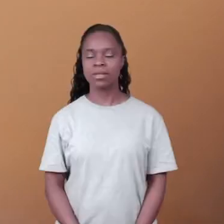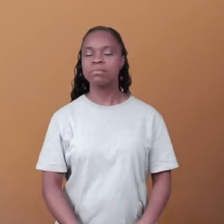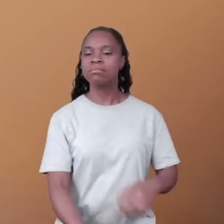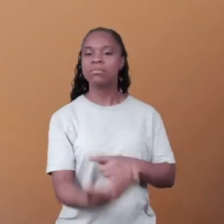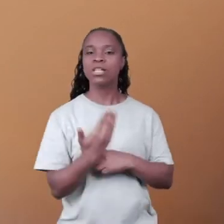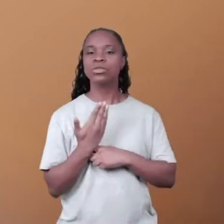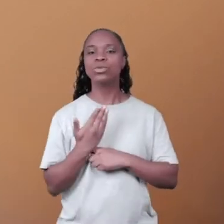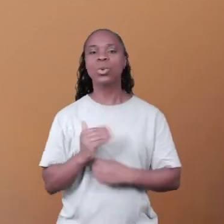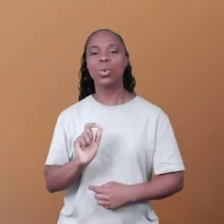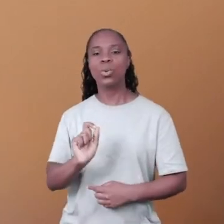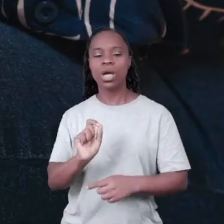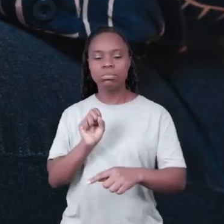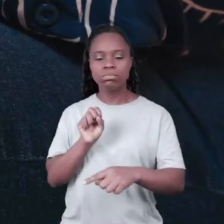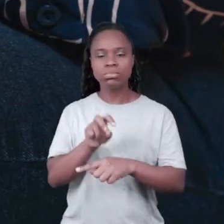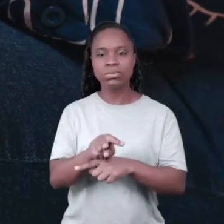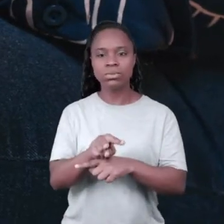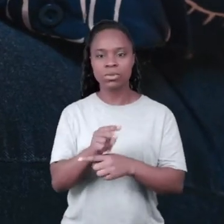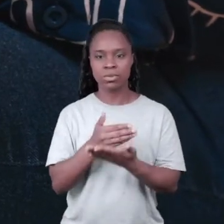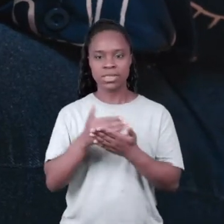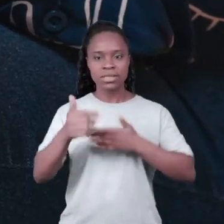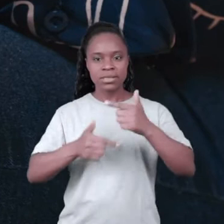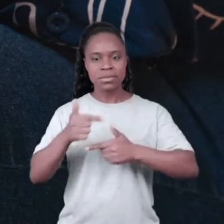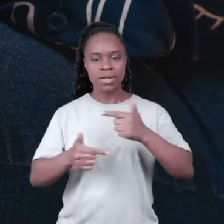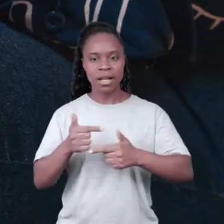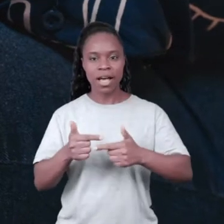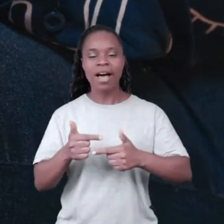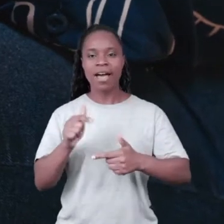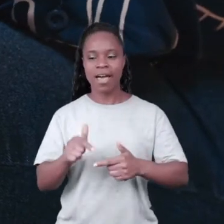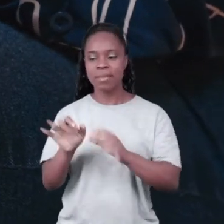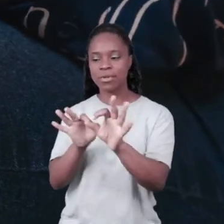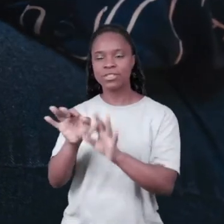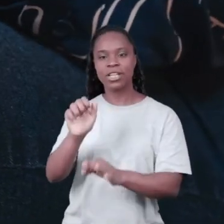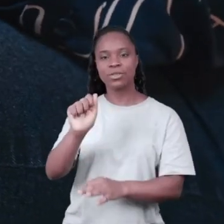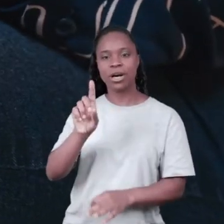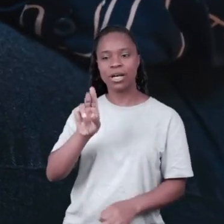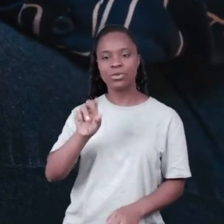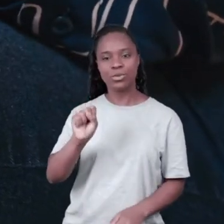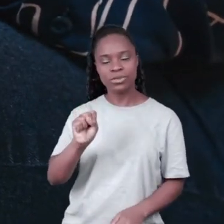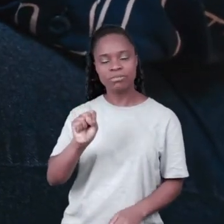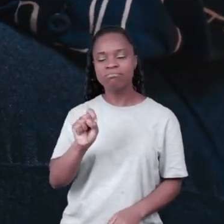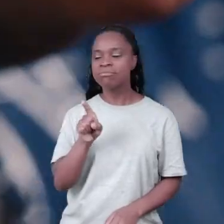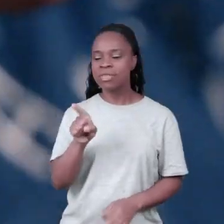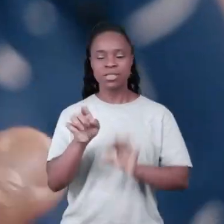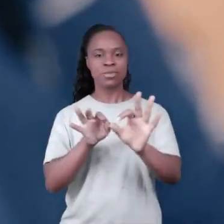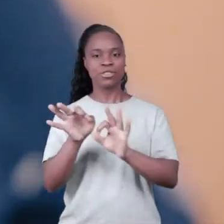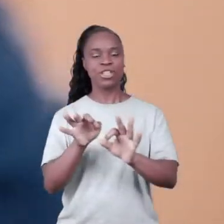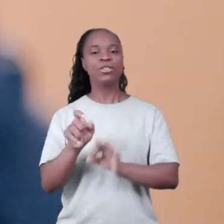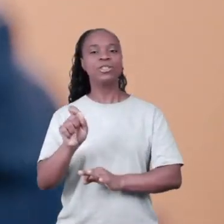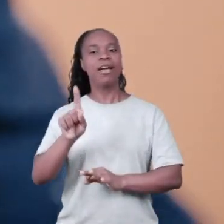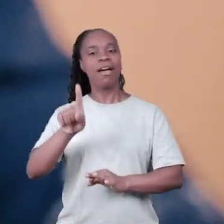O me ajudou a me inserir novamente no mercado de trabalho foi o Projeto Ados, porque